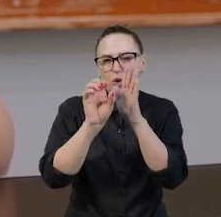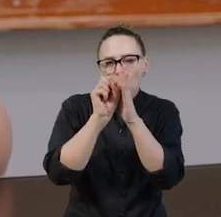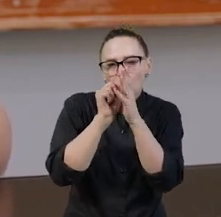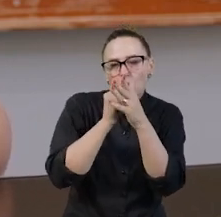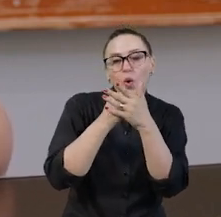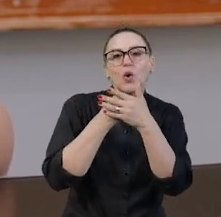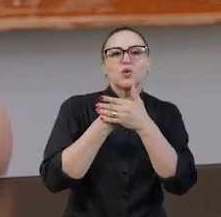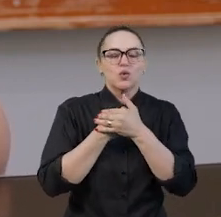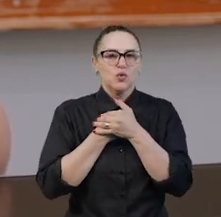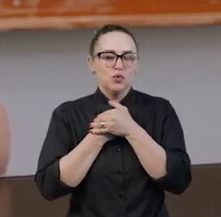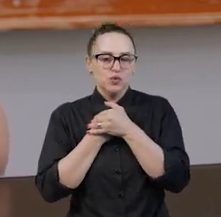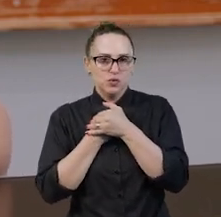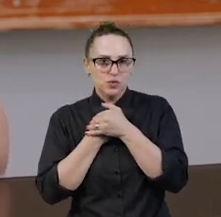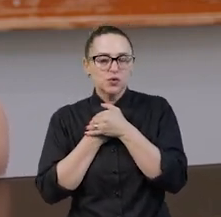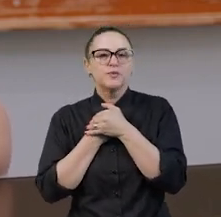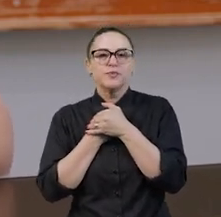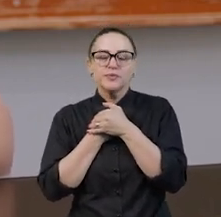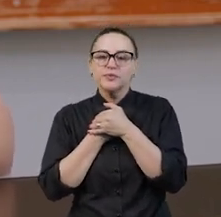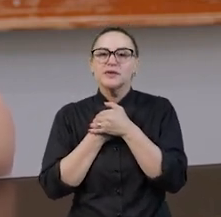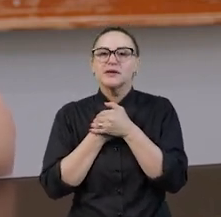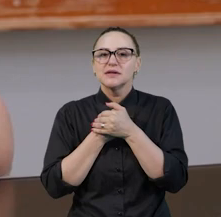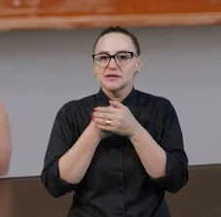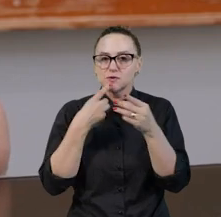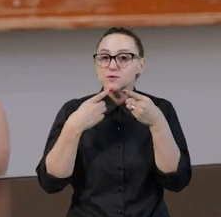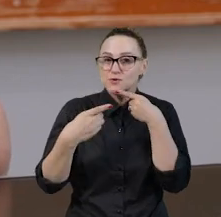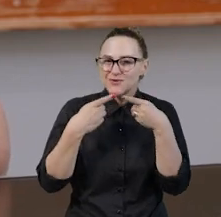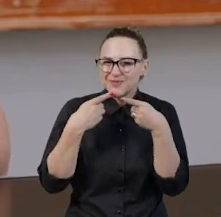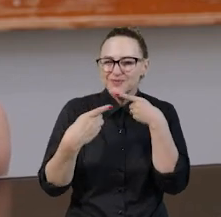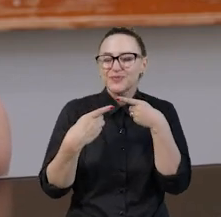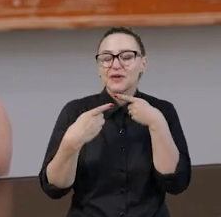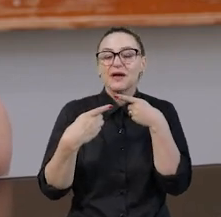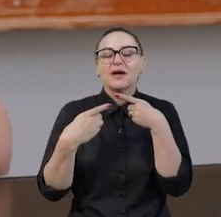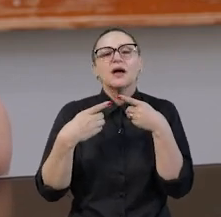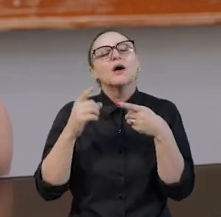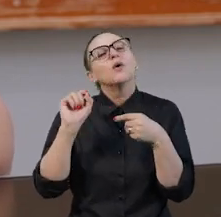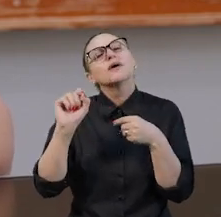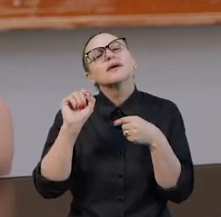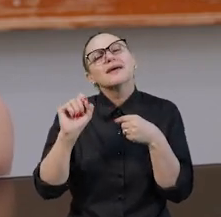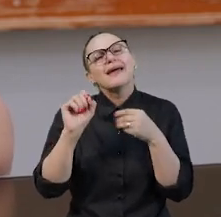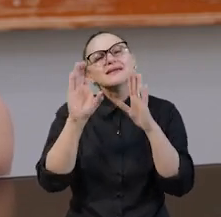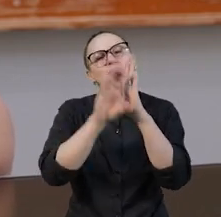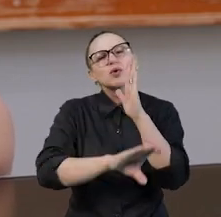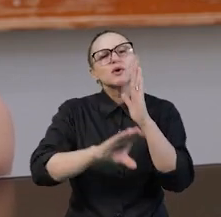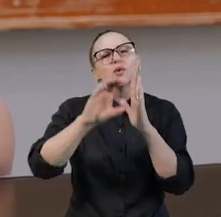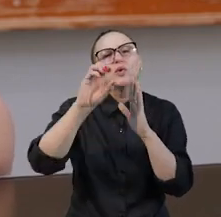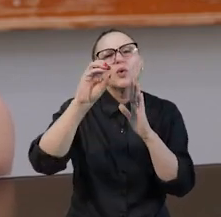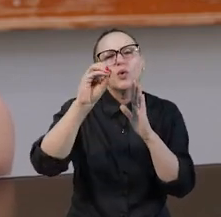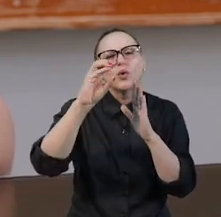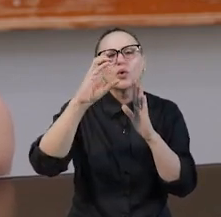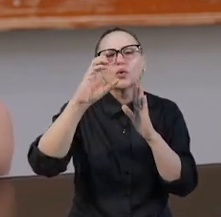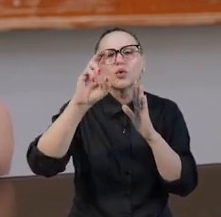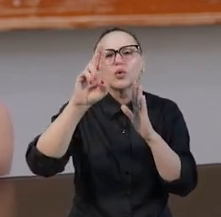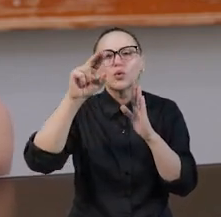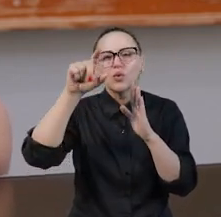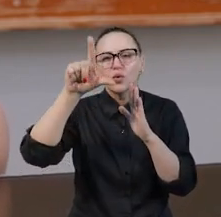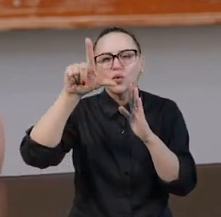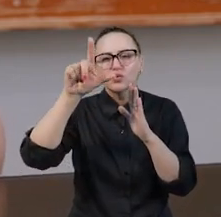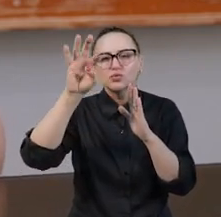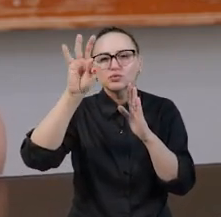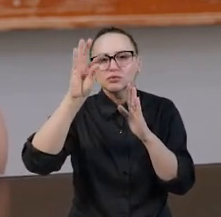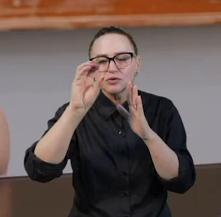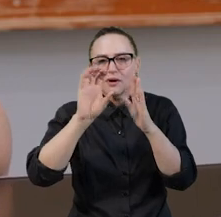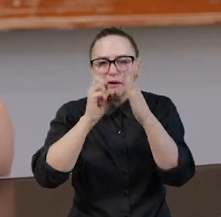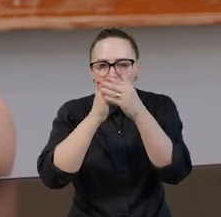sendo da disciplina, porque o currículo oculto é aquilo tudo que não está explicitamente colocado